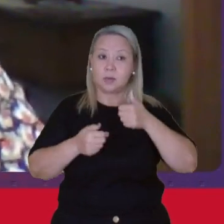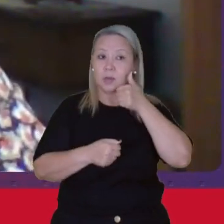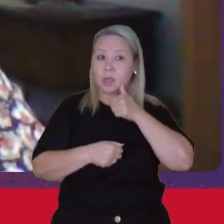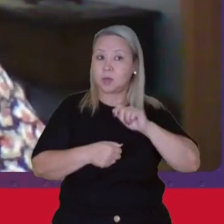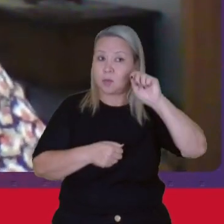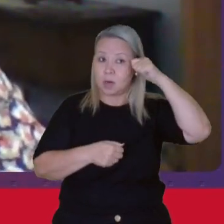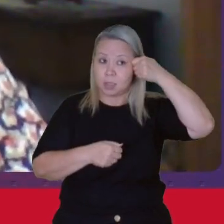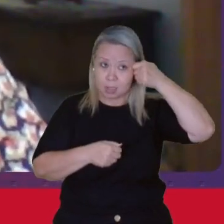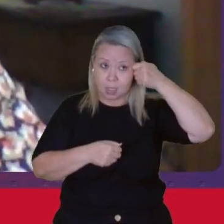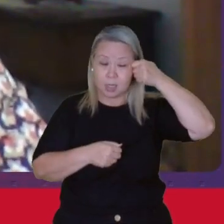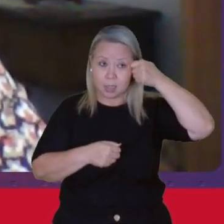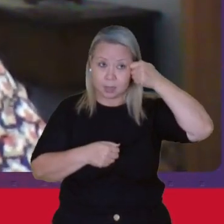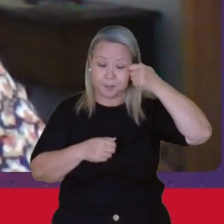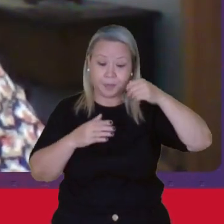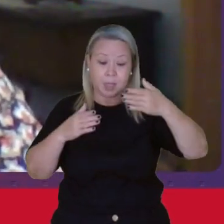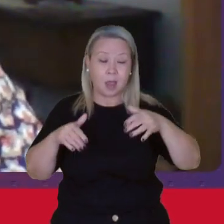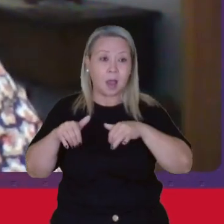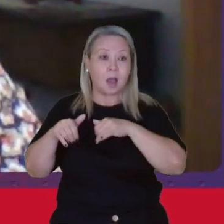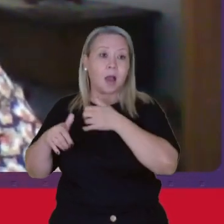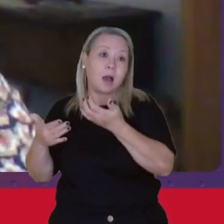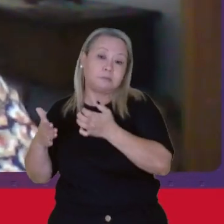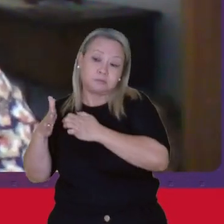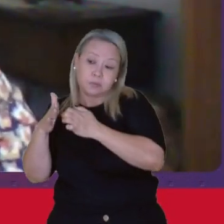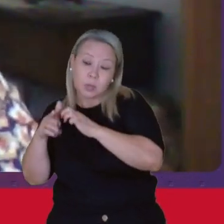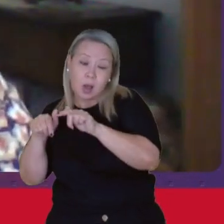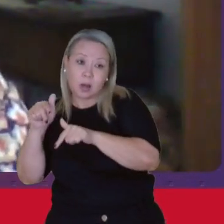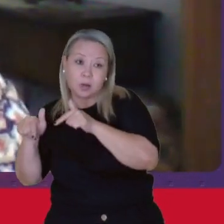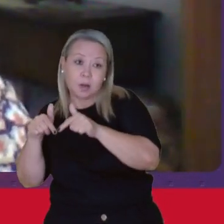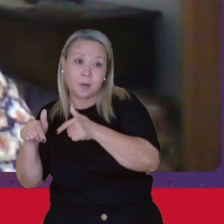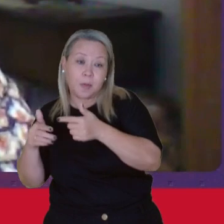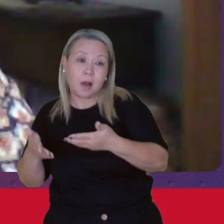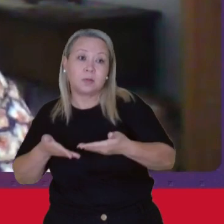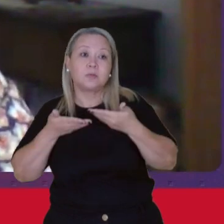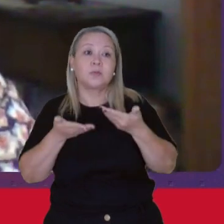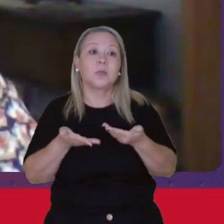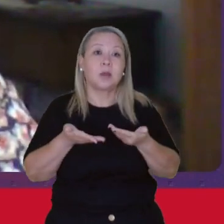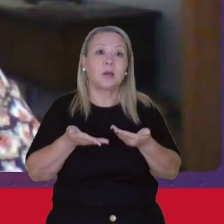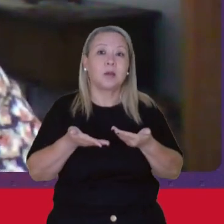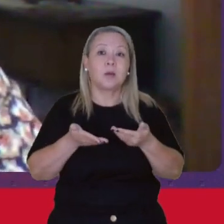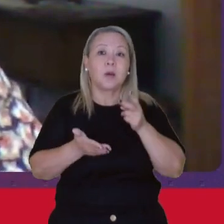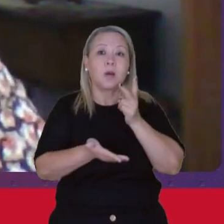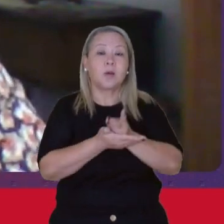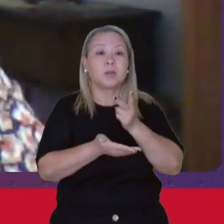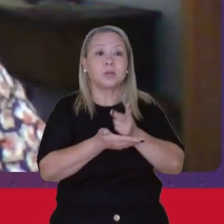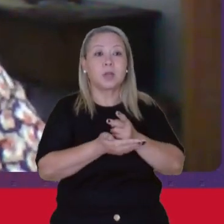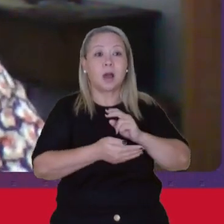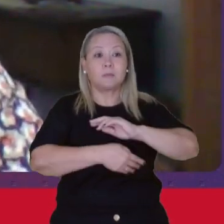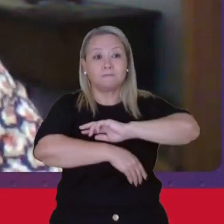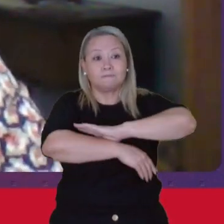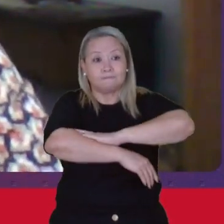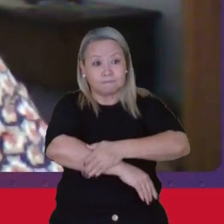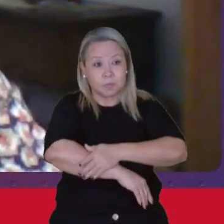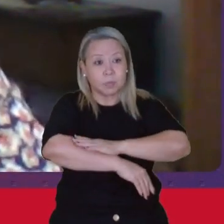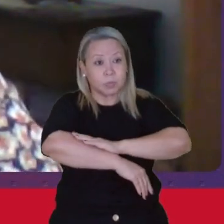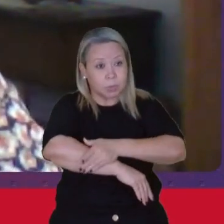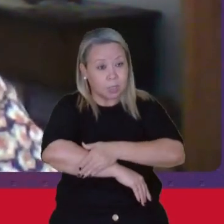negras ao mercado de trabalho Se deu pela perpetuação do racismo